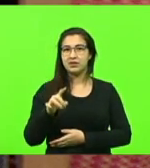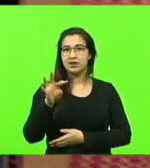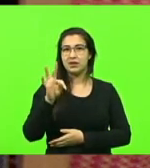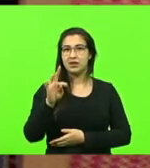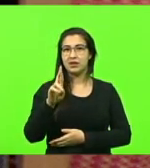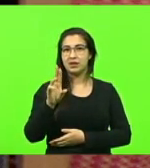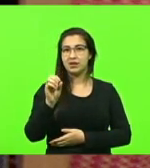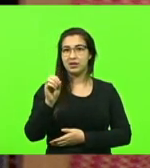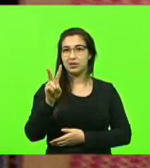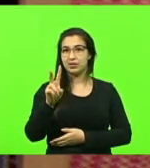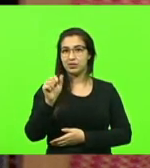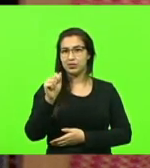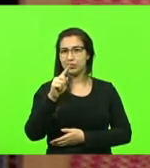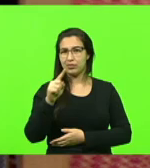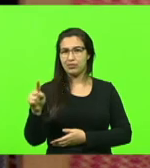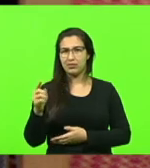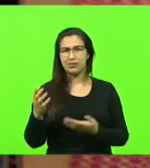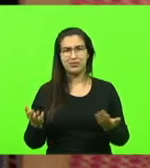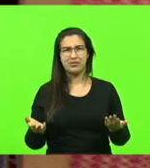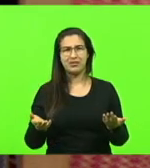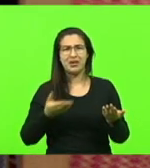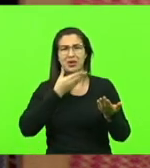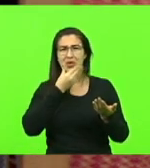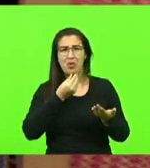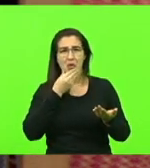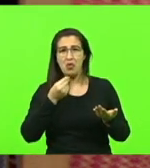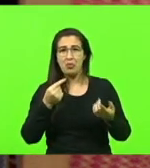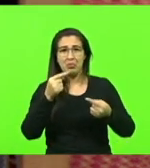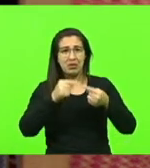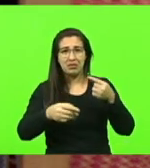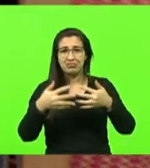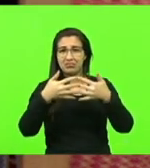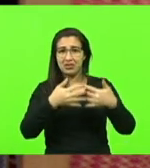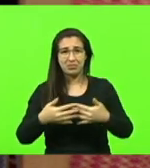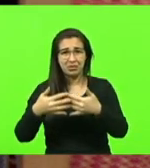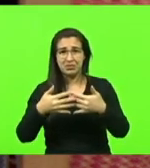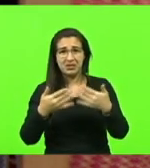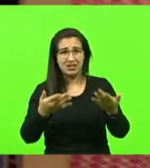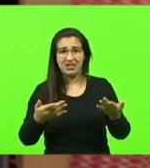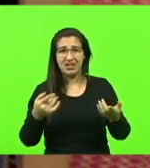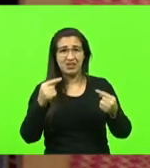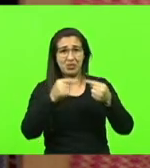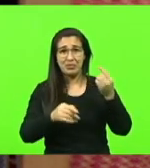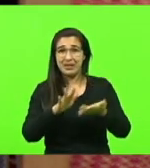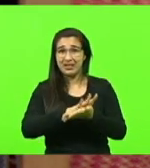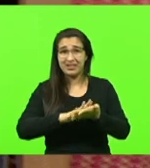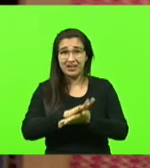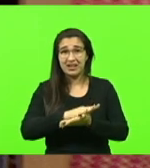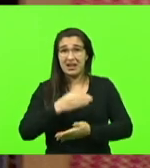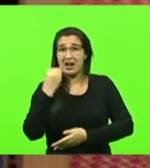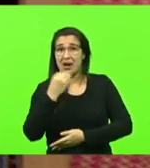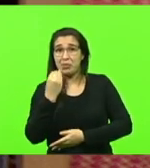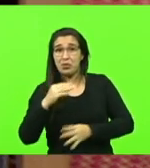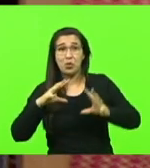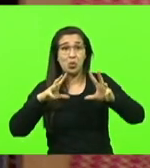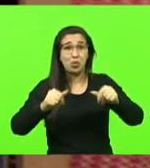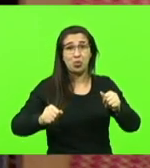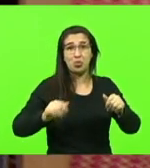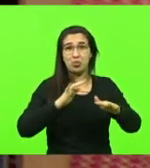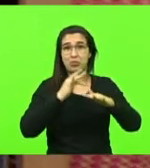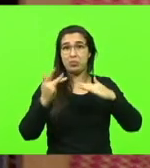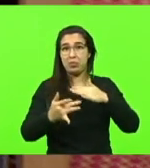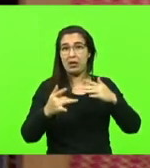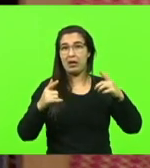Não, um cara que não é caminhoneiro, um cara que não é nada, aproveitou essa marola das redes sociais,